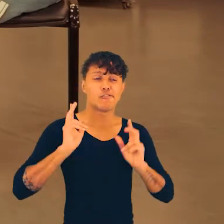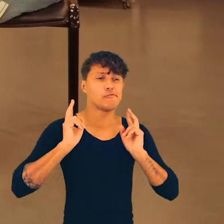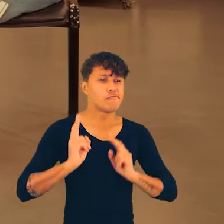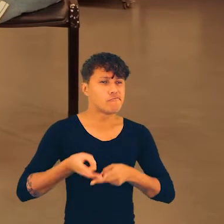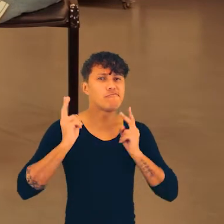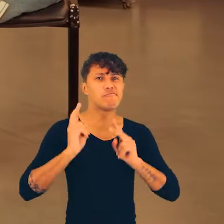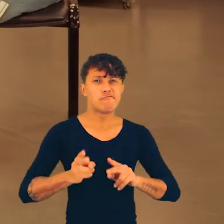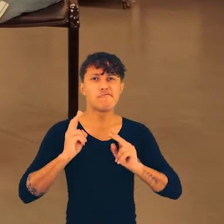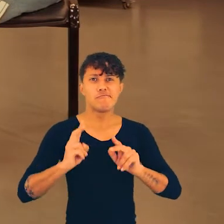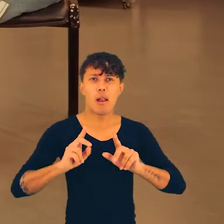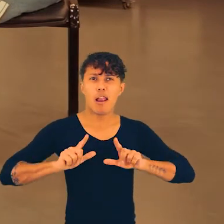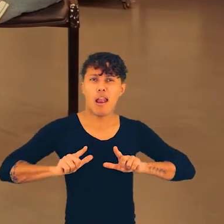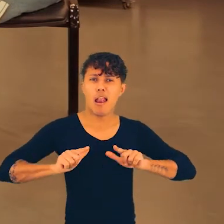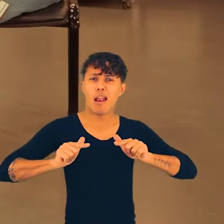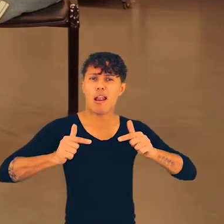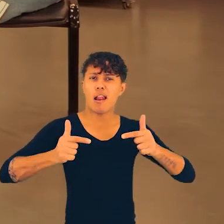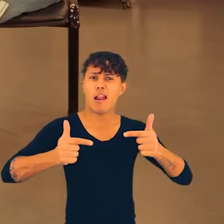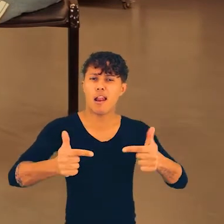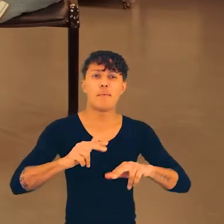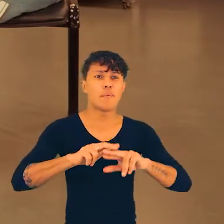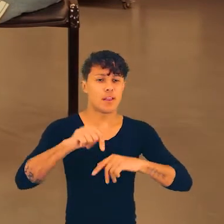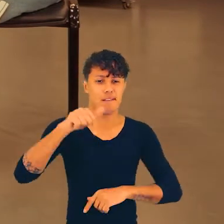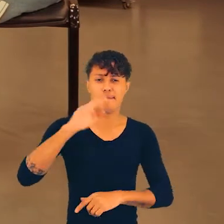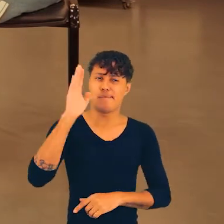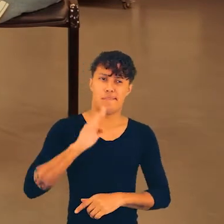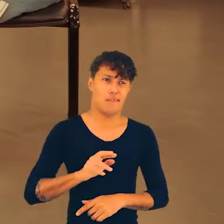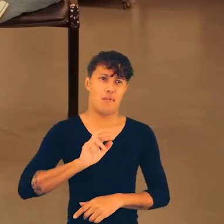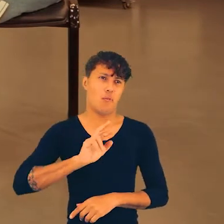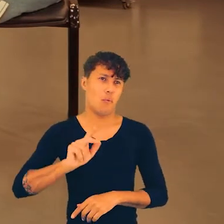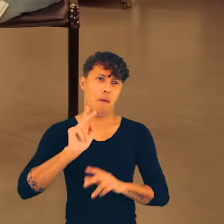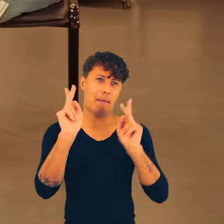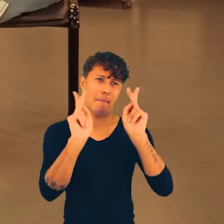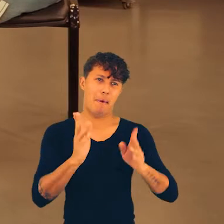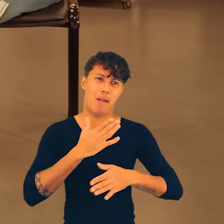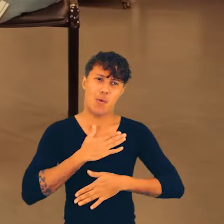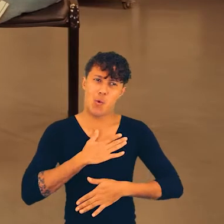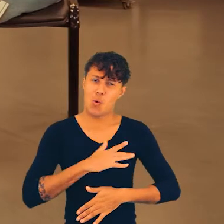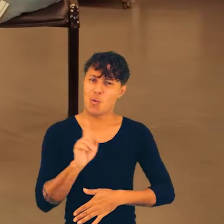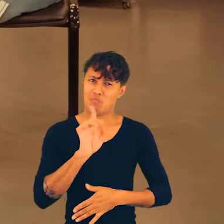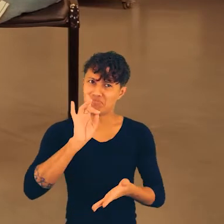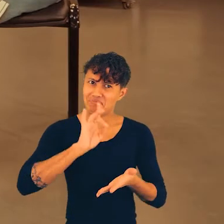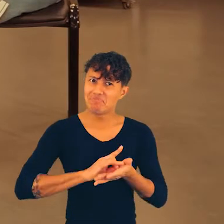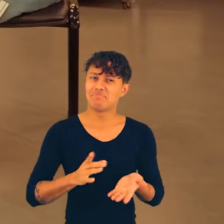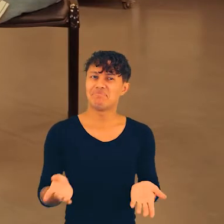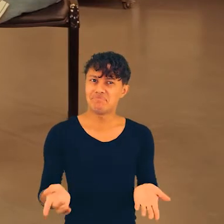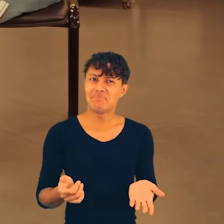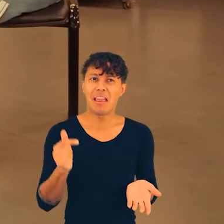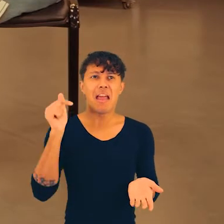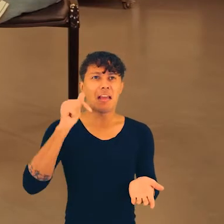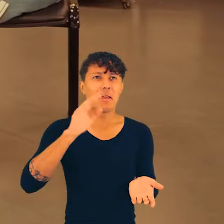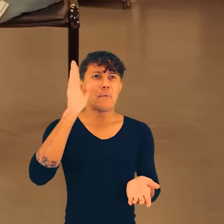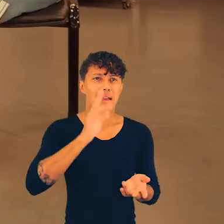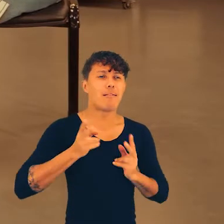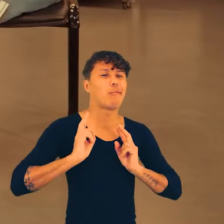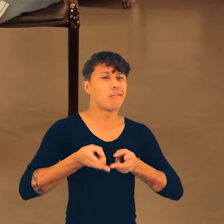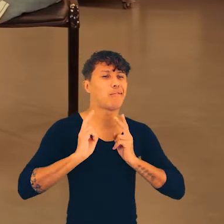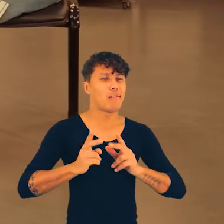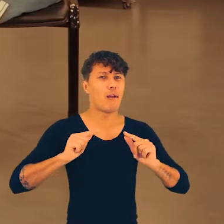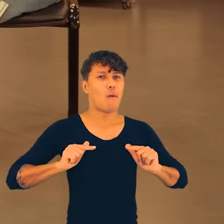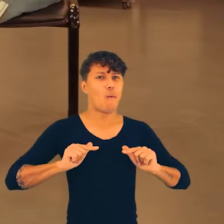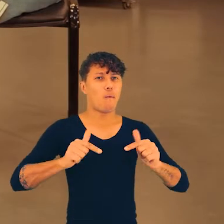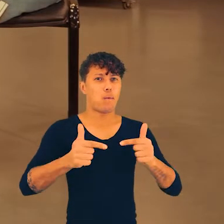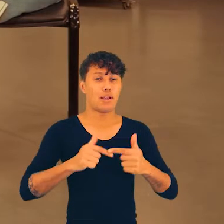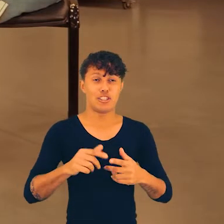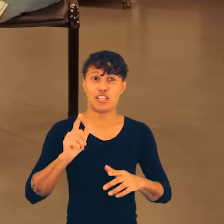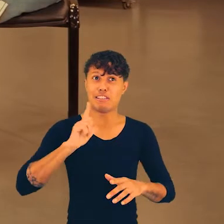vive num país que constantemente está em guerra, porque o Brasil não é um país pacifista, não, viu, gente? O